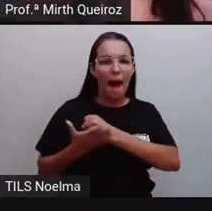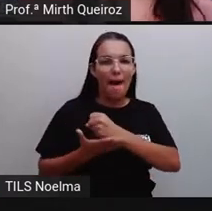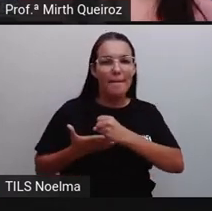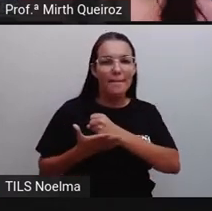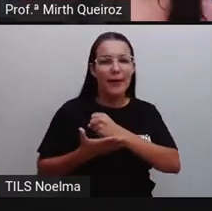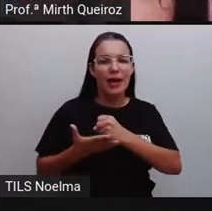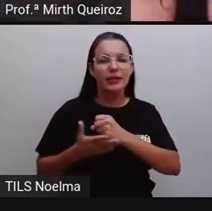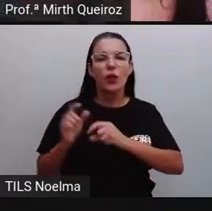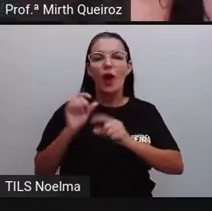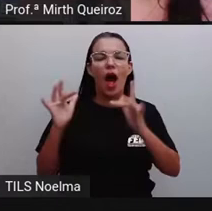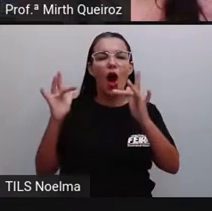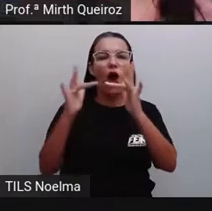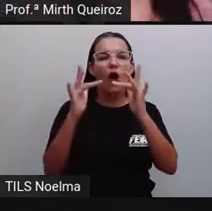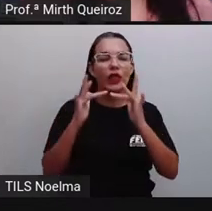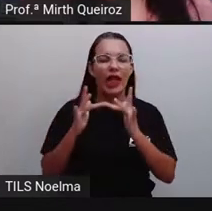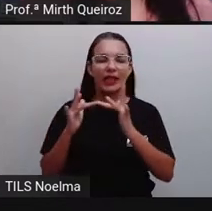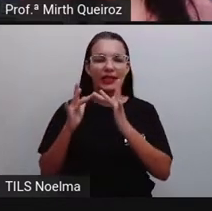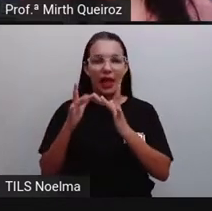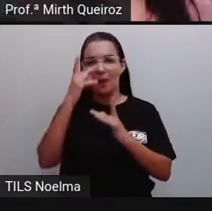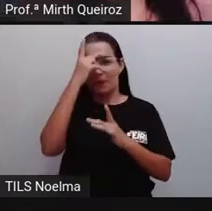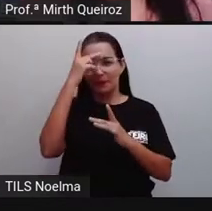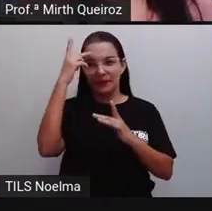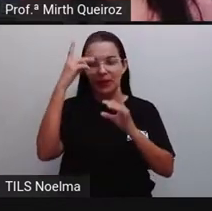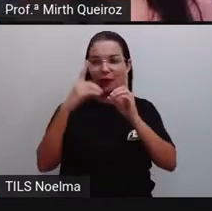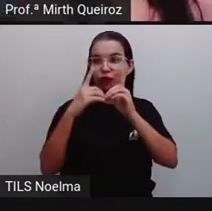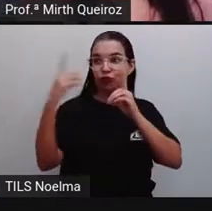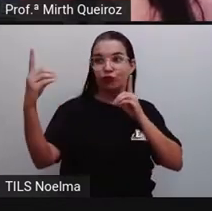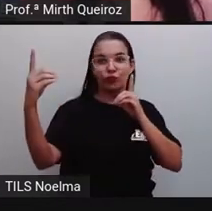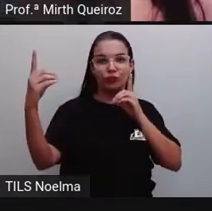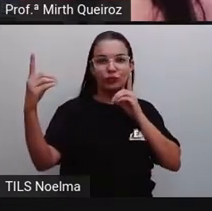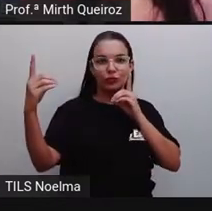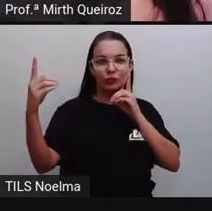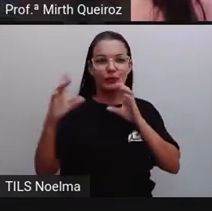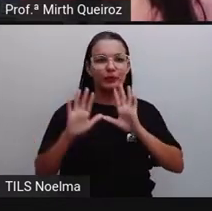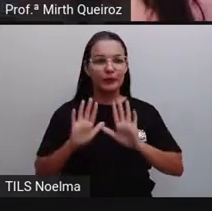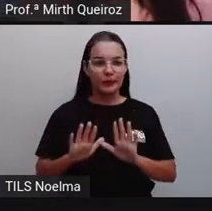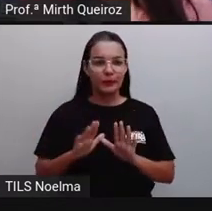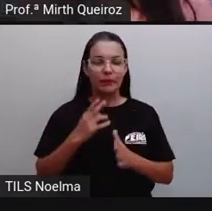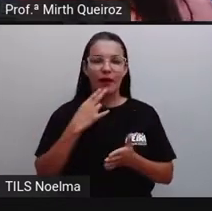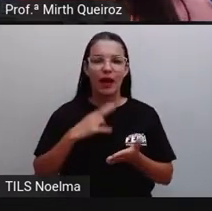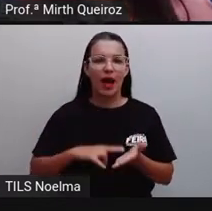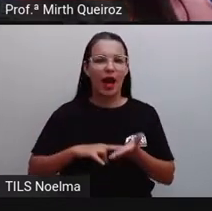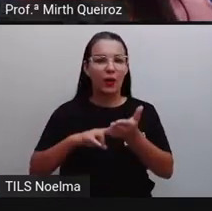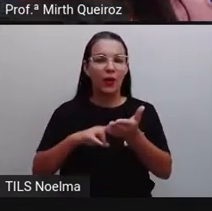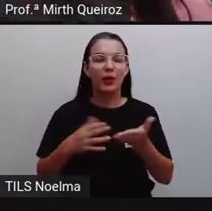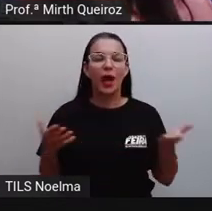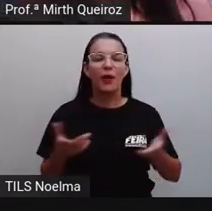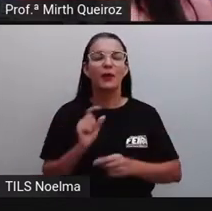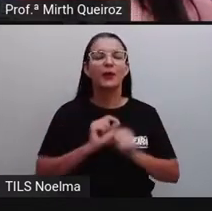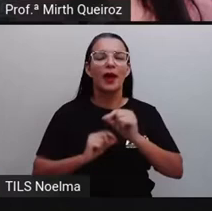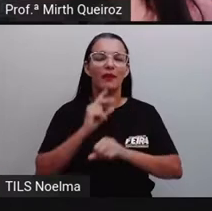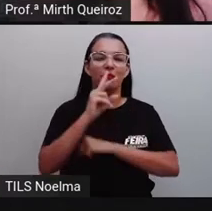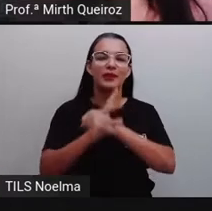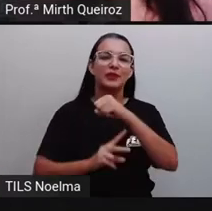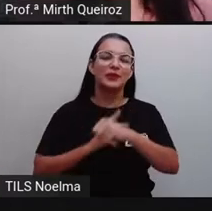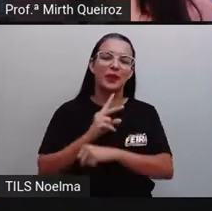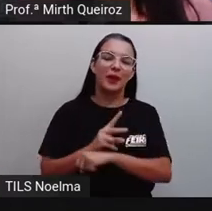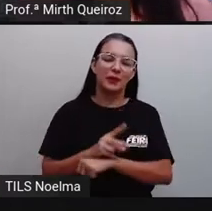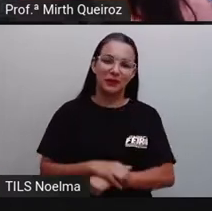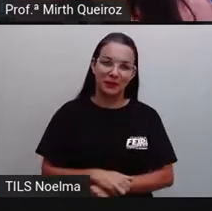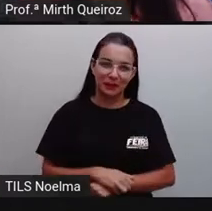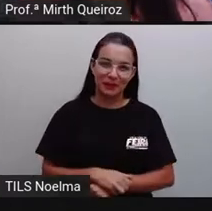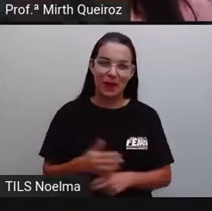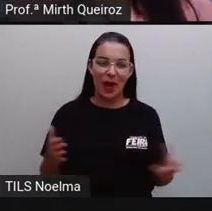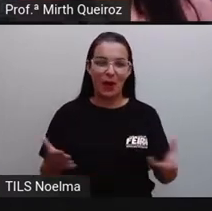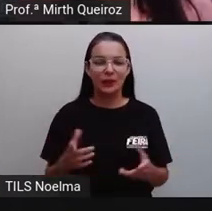conectar pessoas distantes, né? A carta virtualizou-se, né? Hoje a gente tem o e